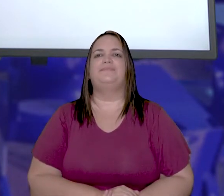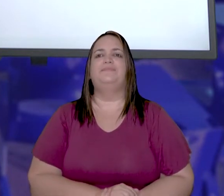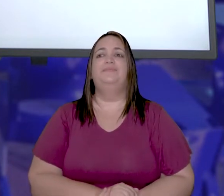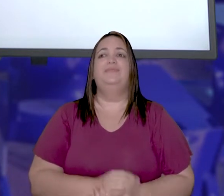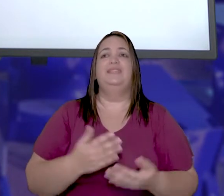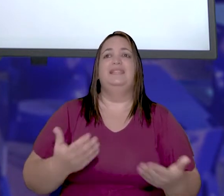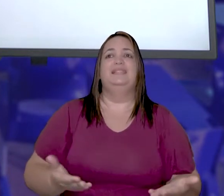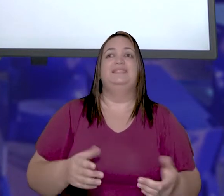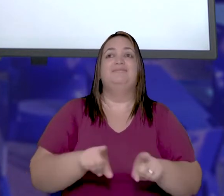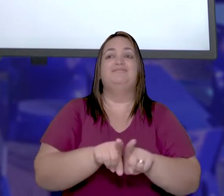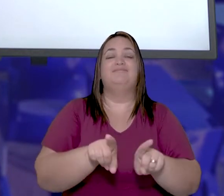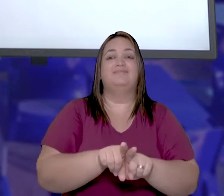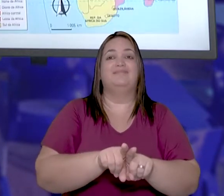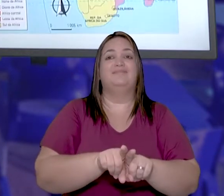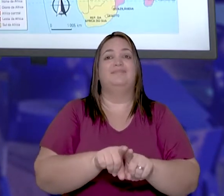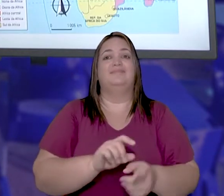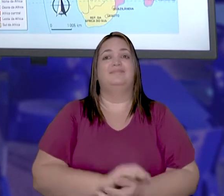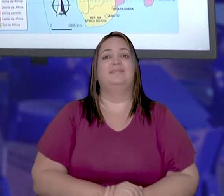passou.